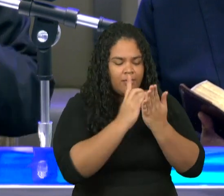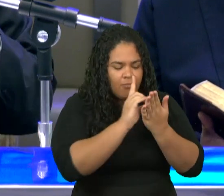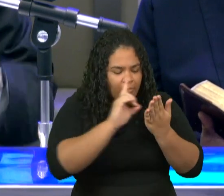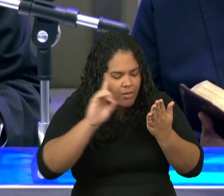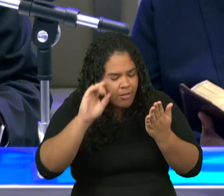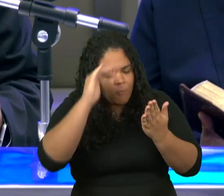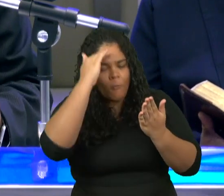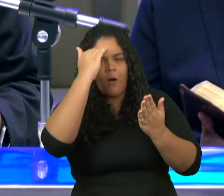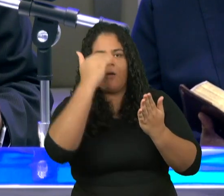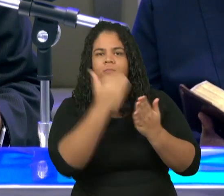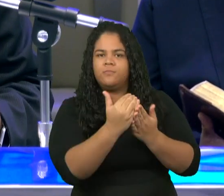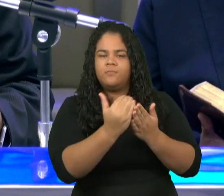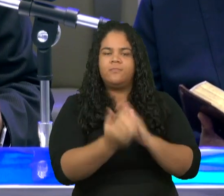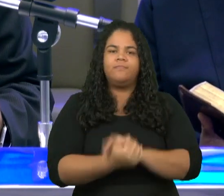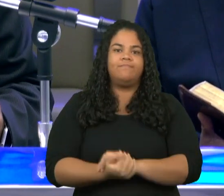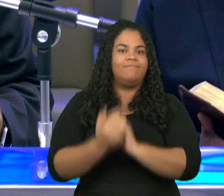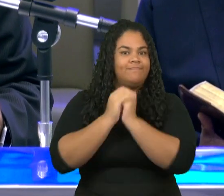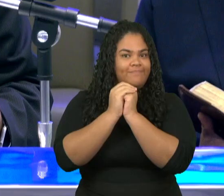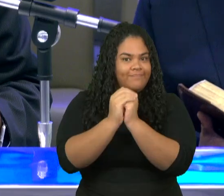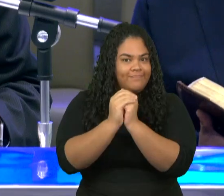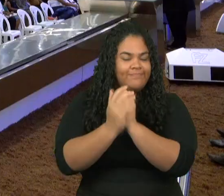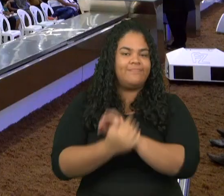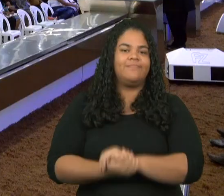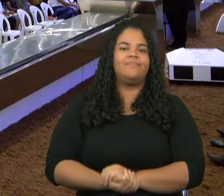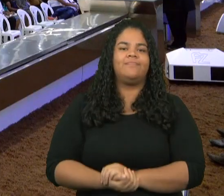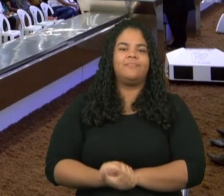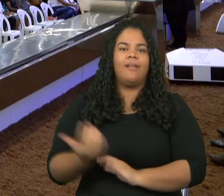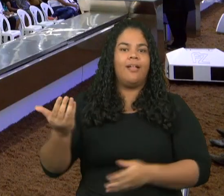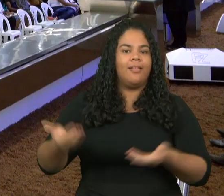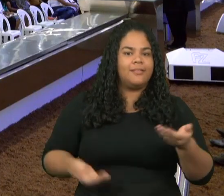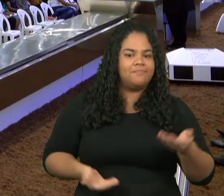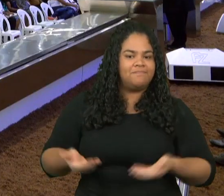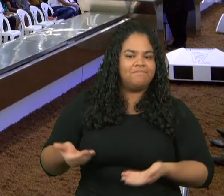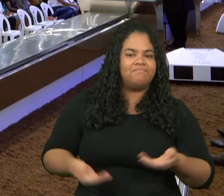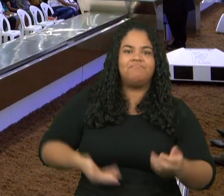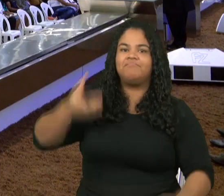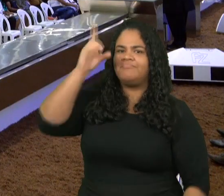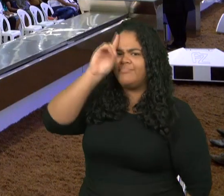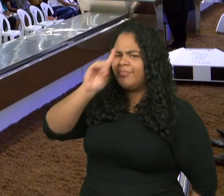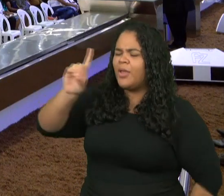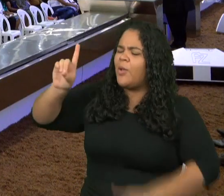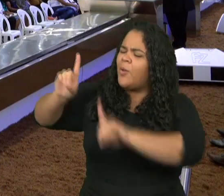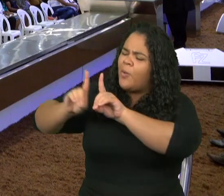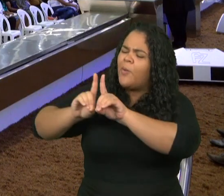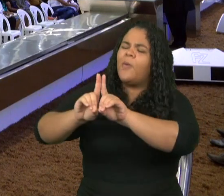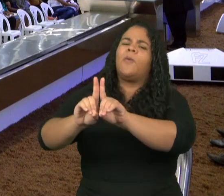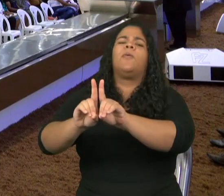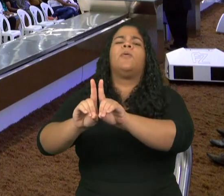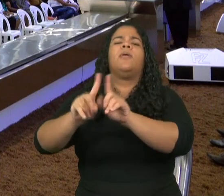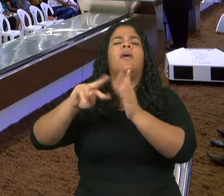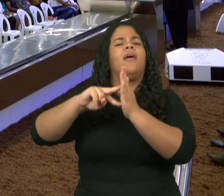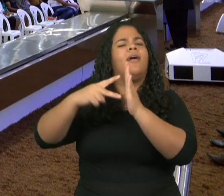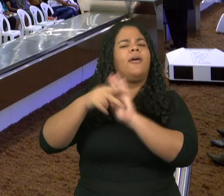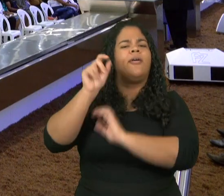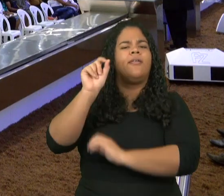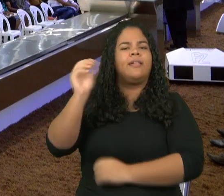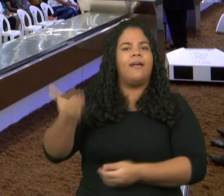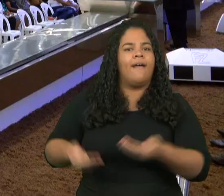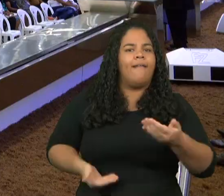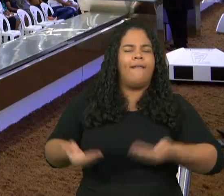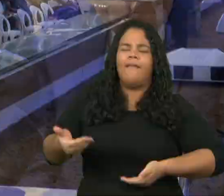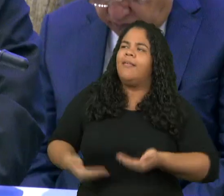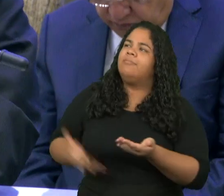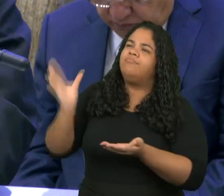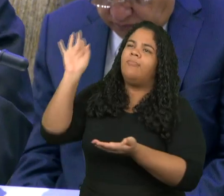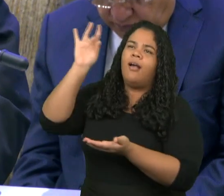de Deus amém servir a Deus andar com Deus significa servir com sinceridade